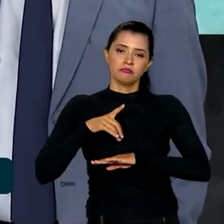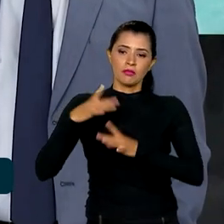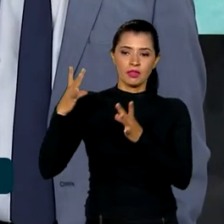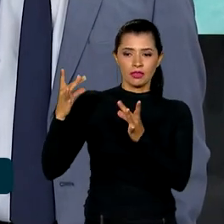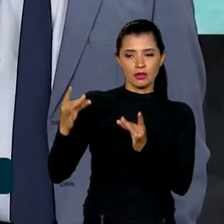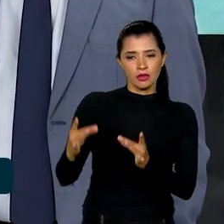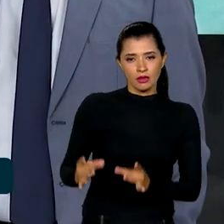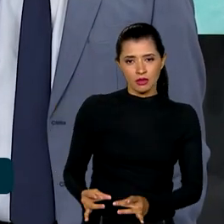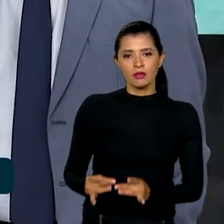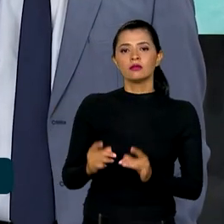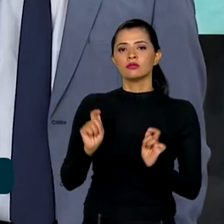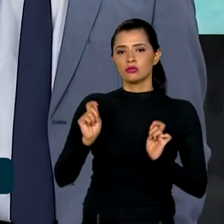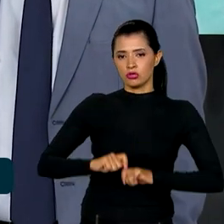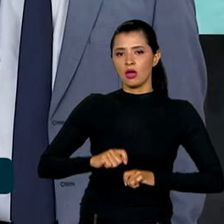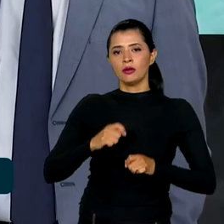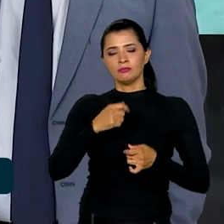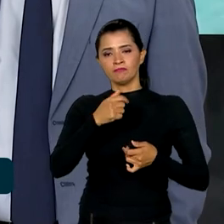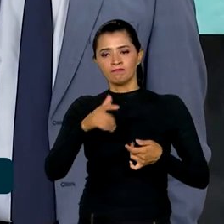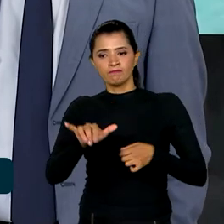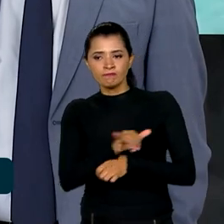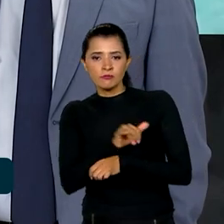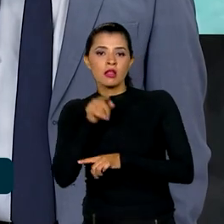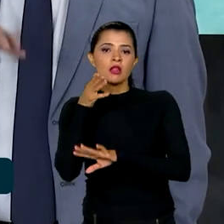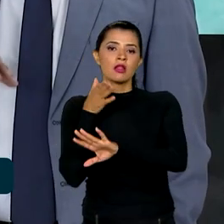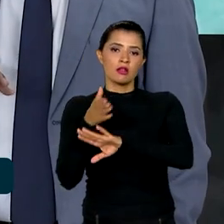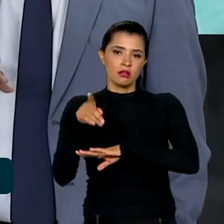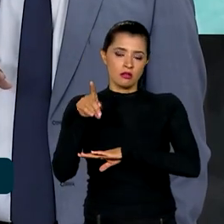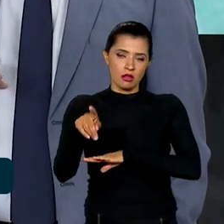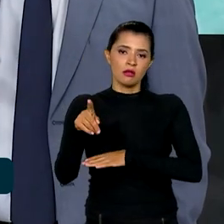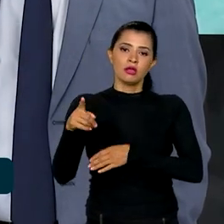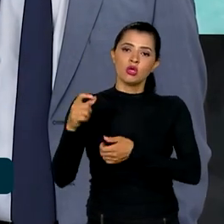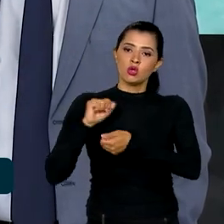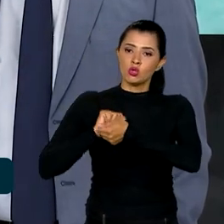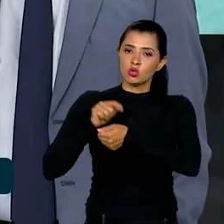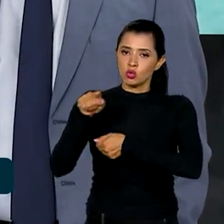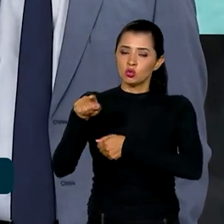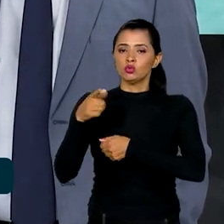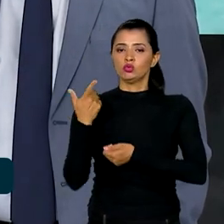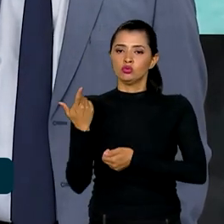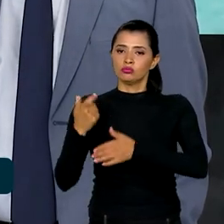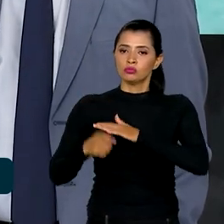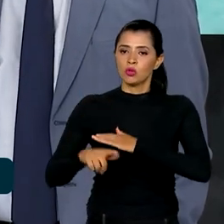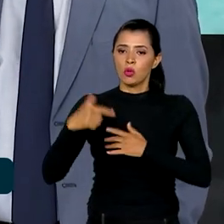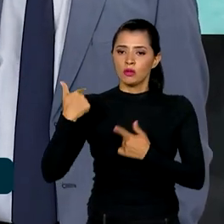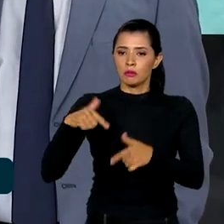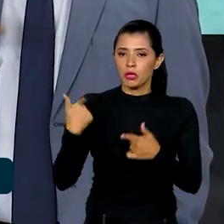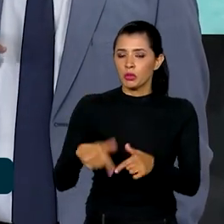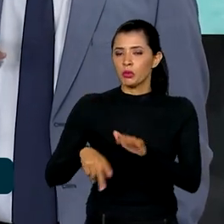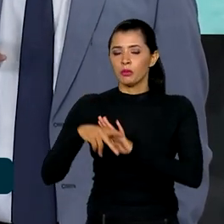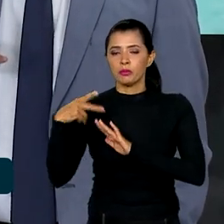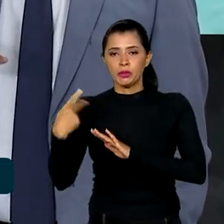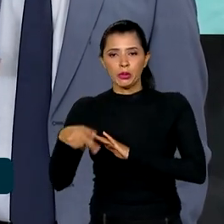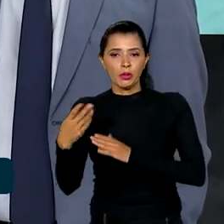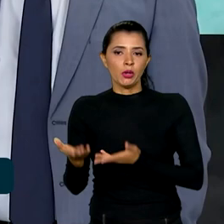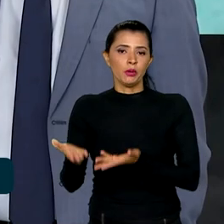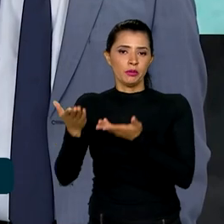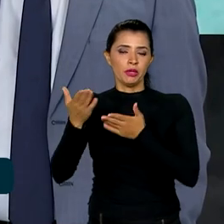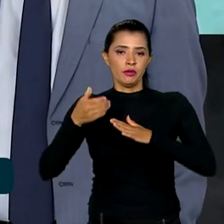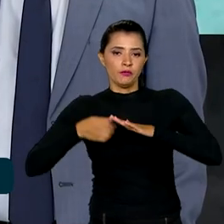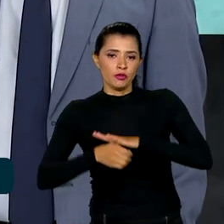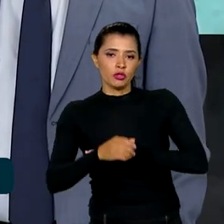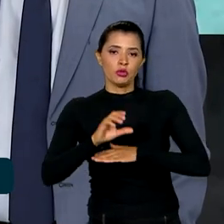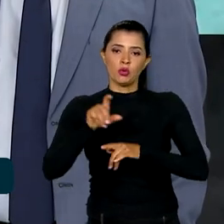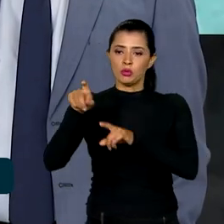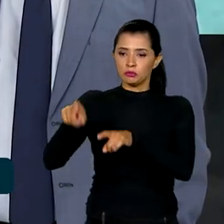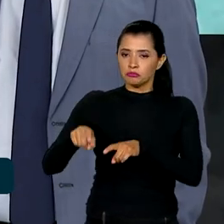detalhamento dessas operações lá, reunindo com os empreendedores. Vai reunir com trabalhadores e investidores